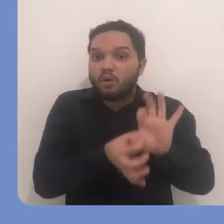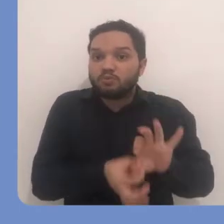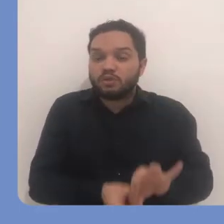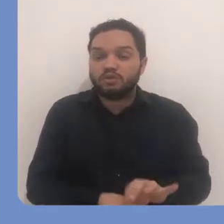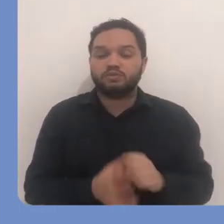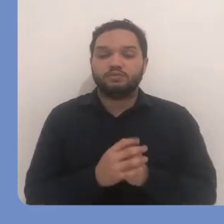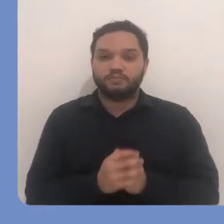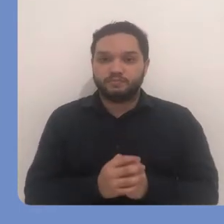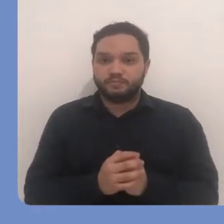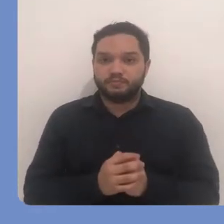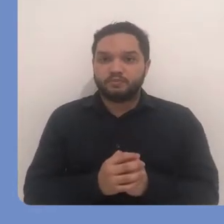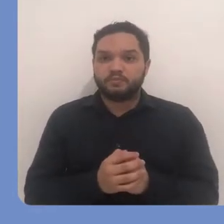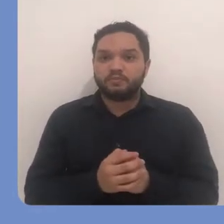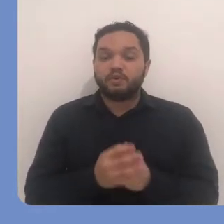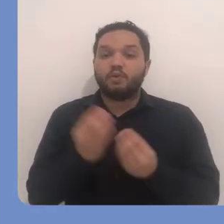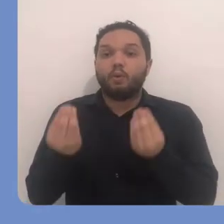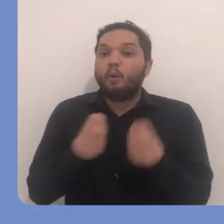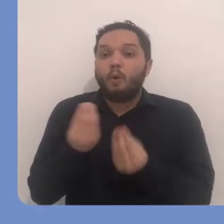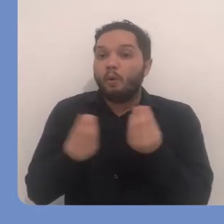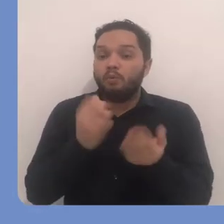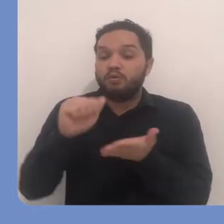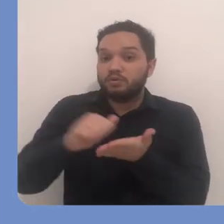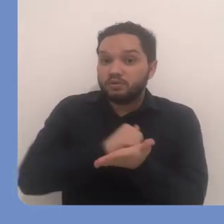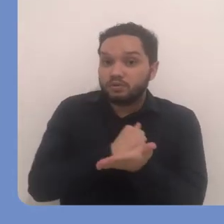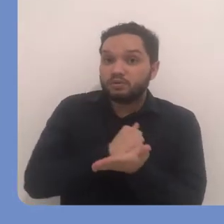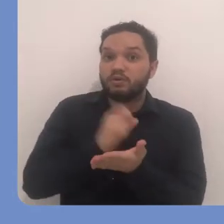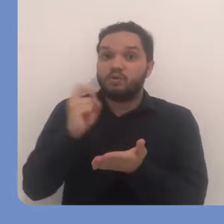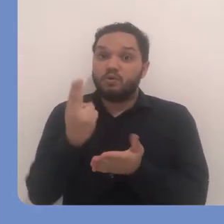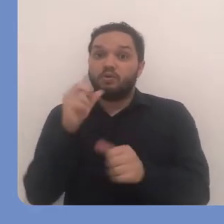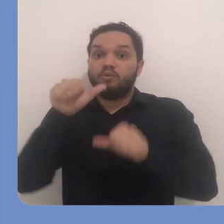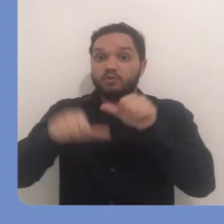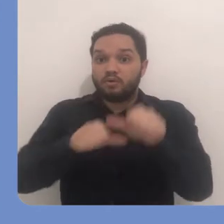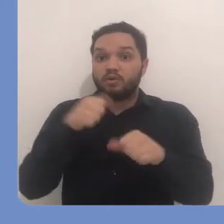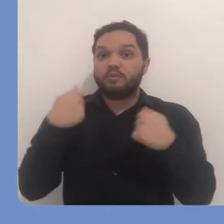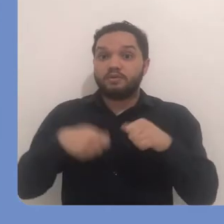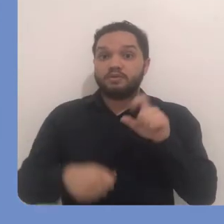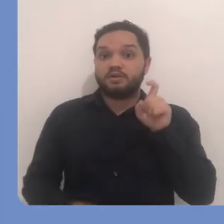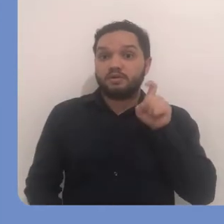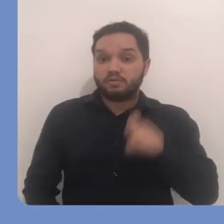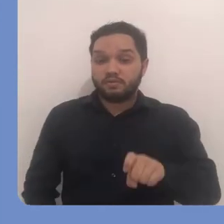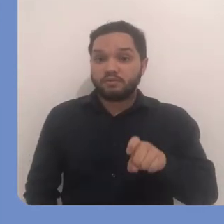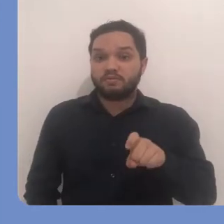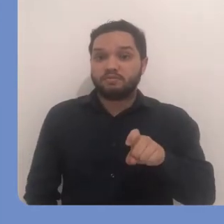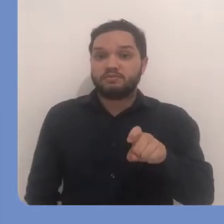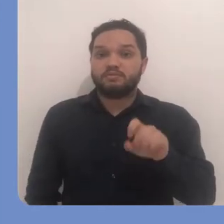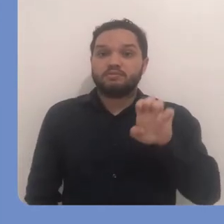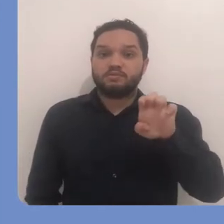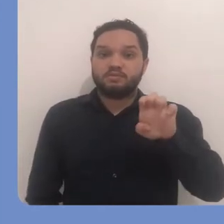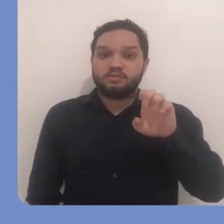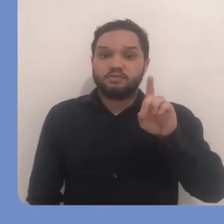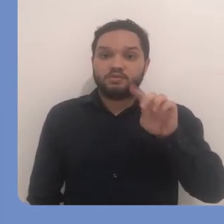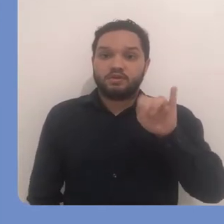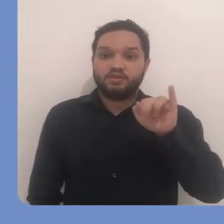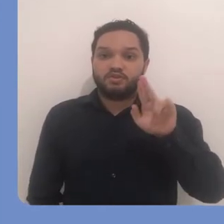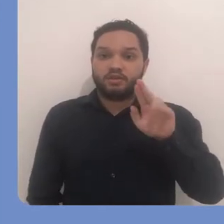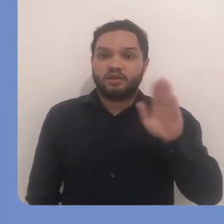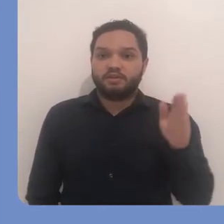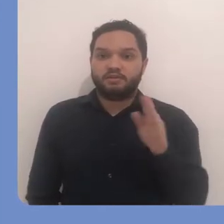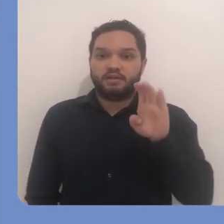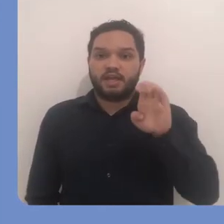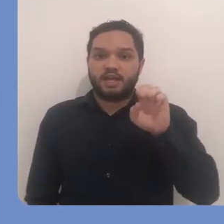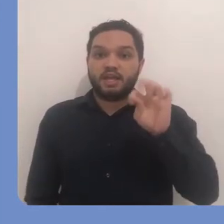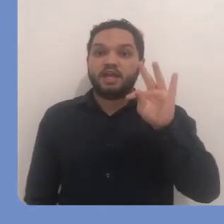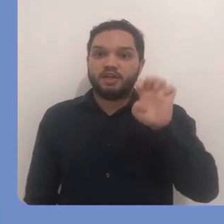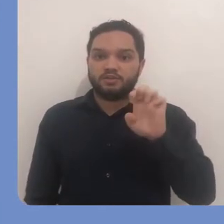Contexto. Para fazer a exclusão ou alteração deste arquivo, você deve clicar na opção Editar este